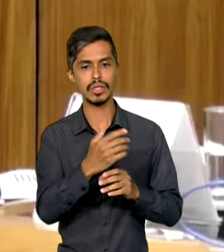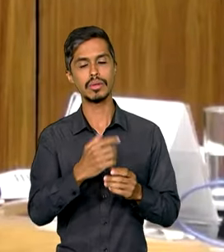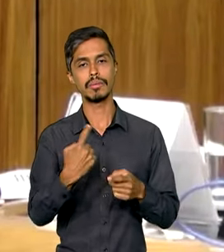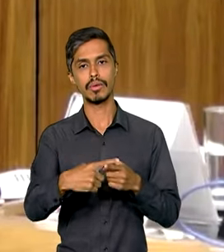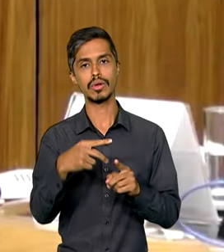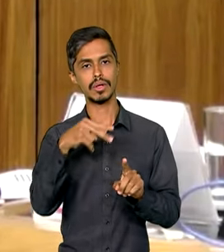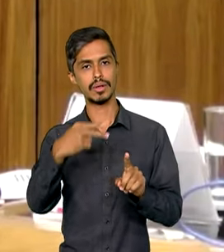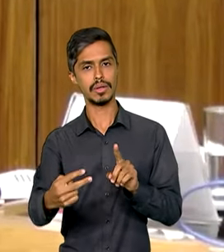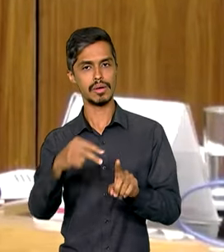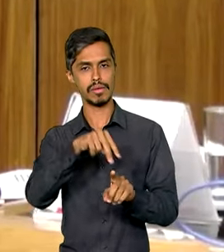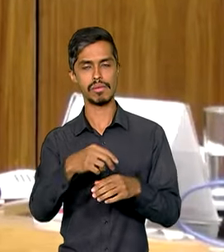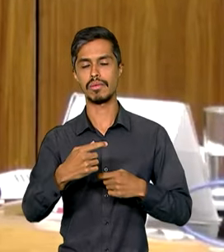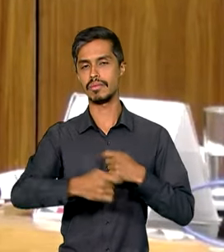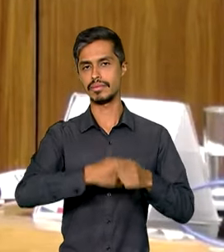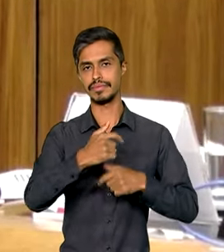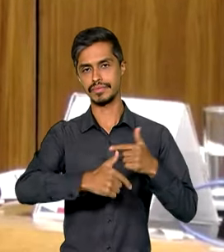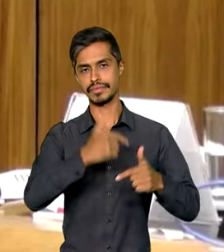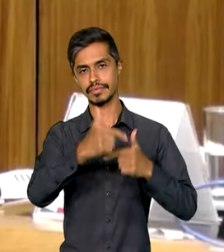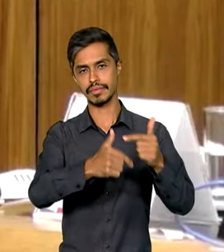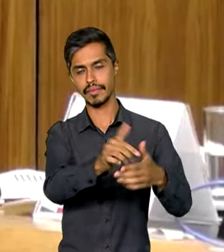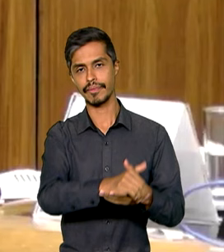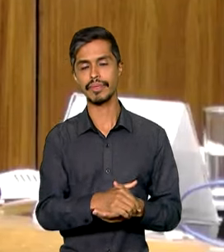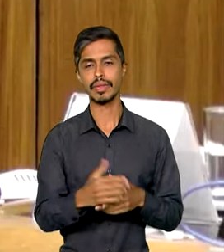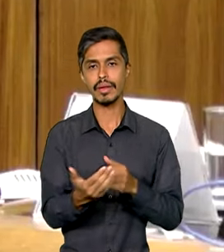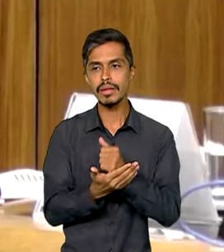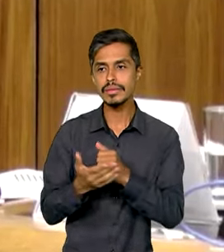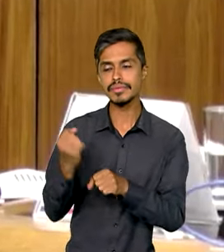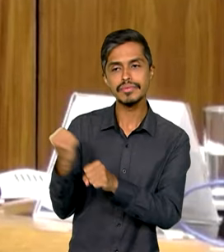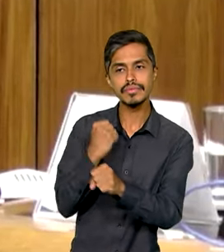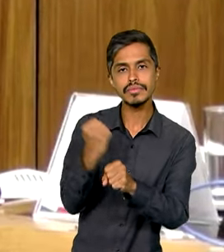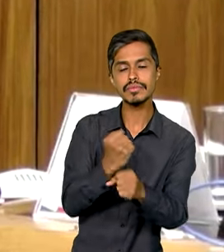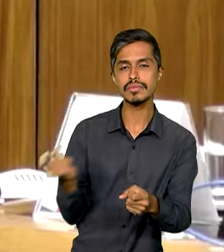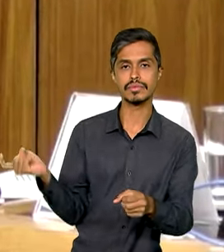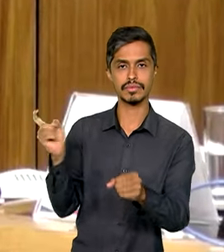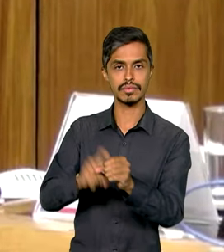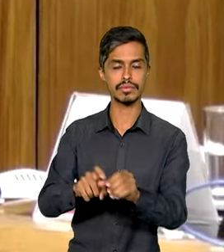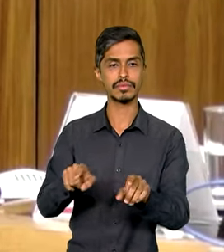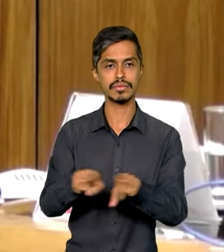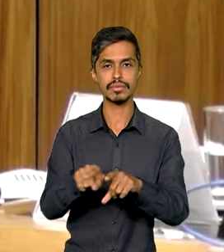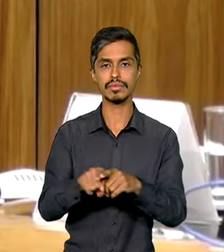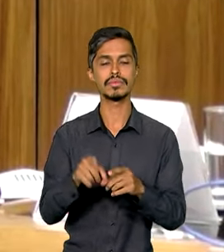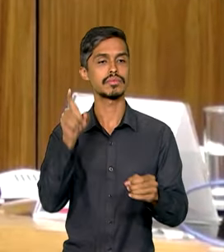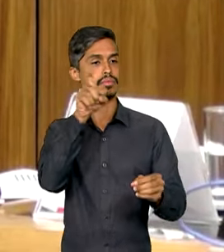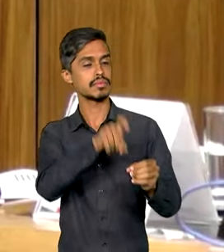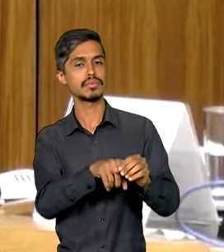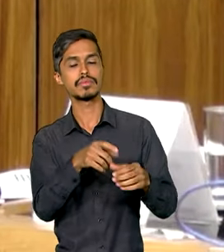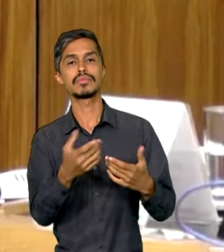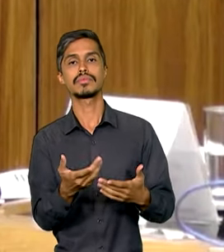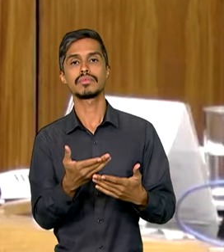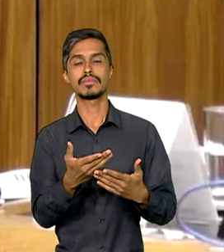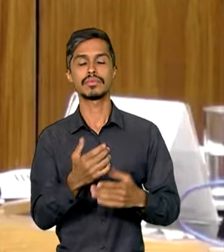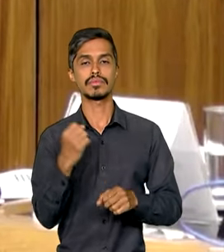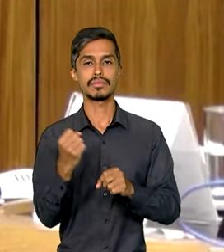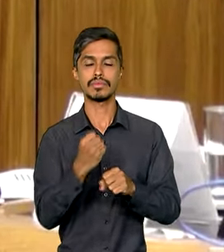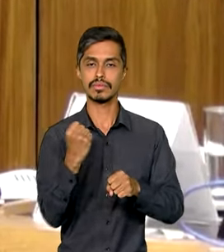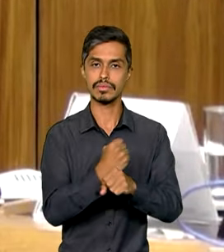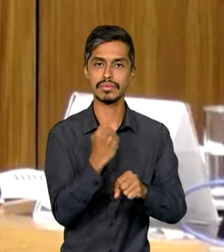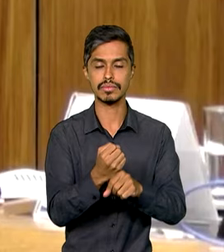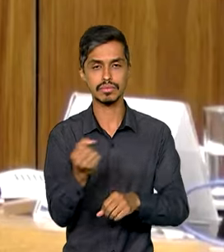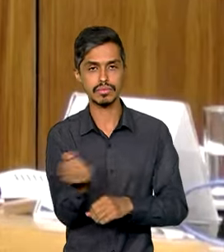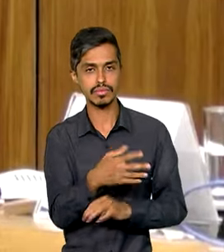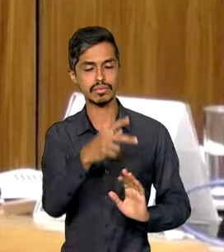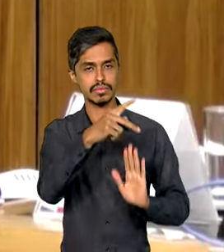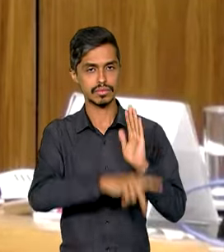mercado de trabalho, ancorado nas obras retomadas e ancorado nas próximas obras dos novos